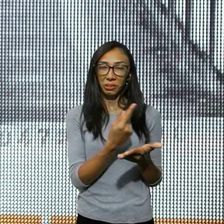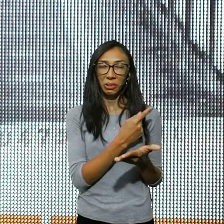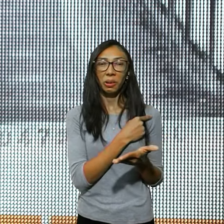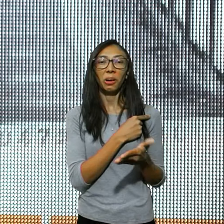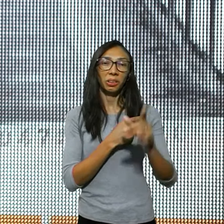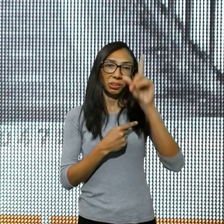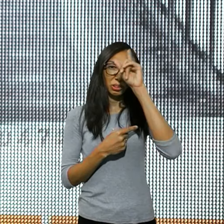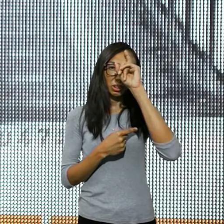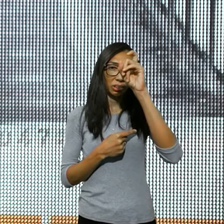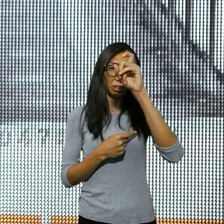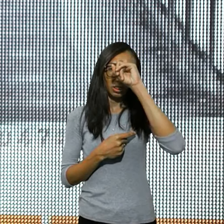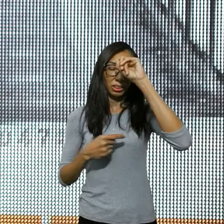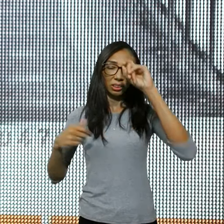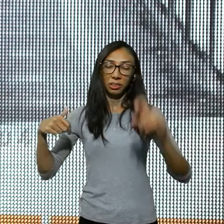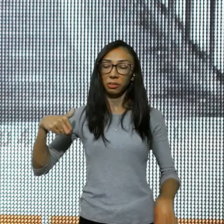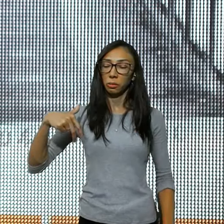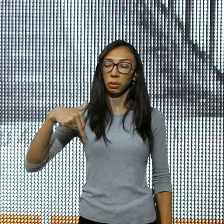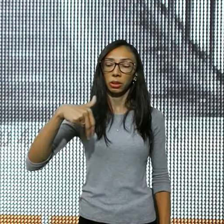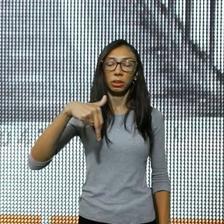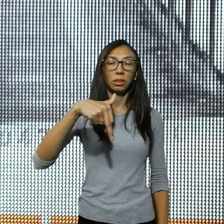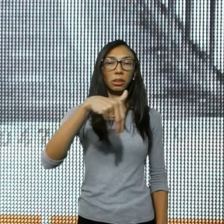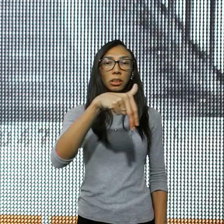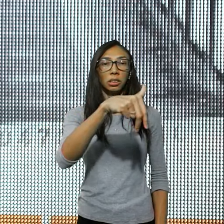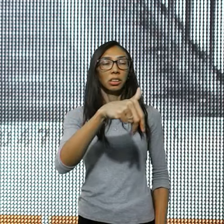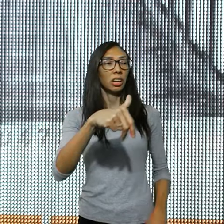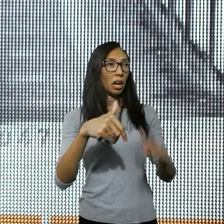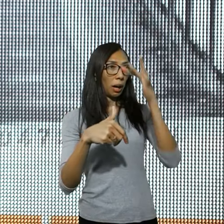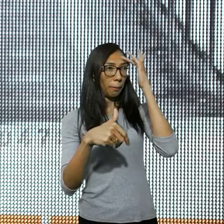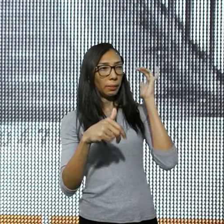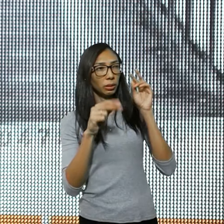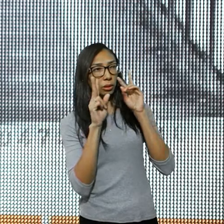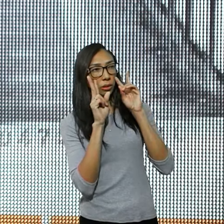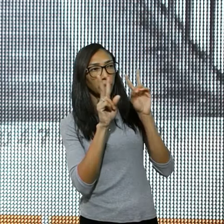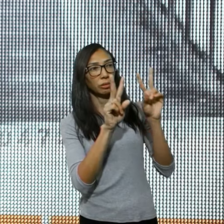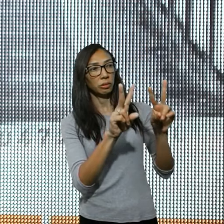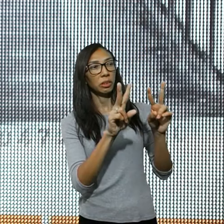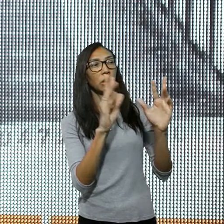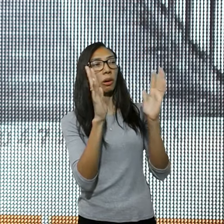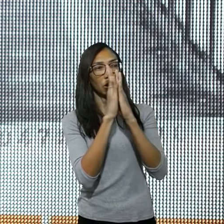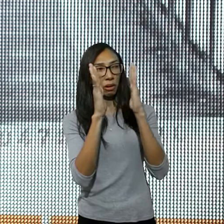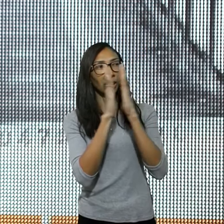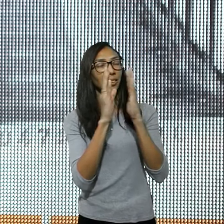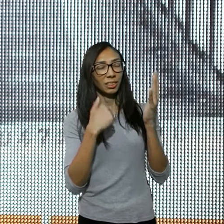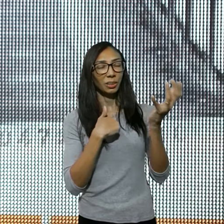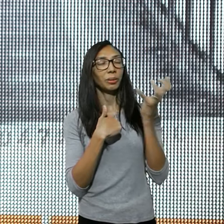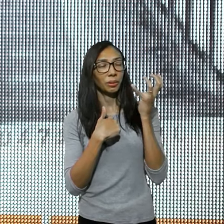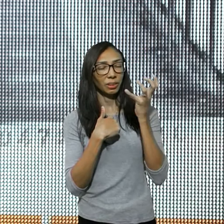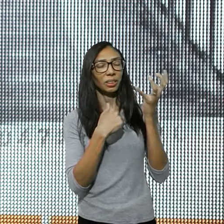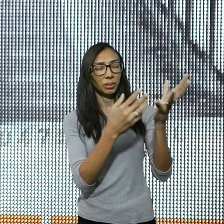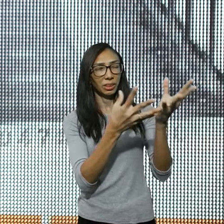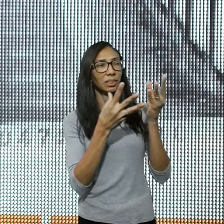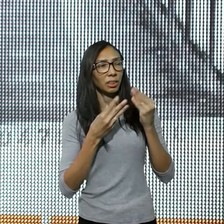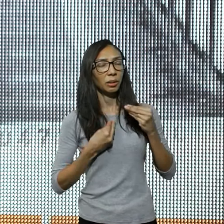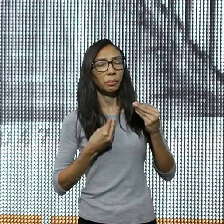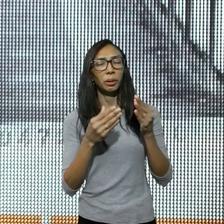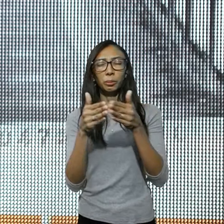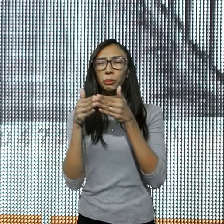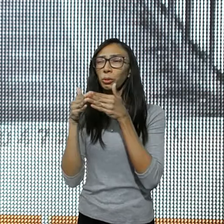hospitais, como médica, eu nunca vi, alguém que disse, eu não quero receber oração, por favor,